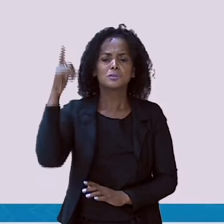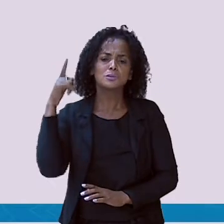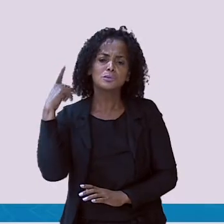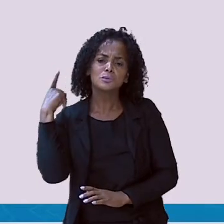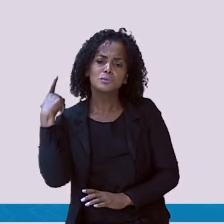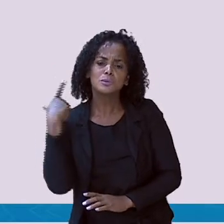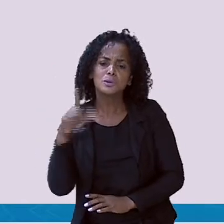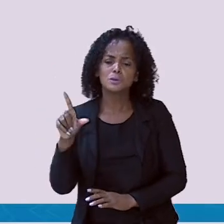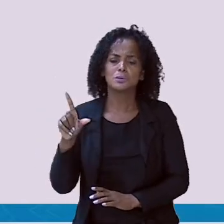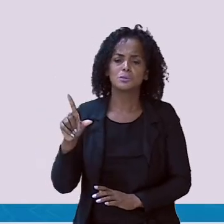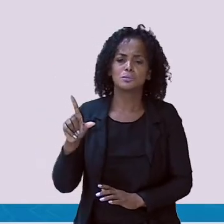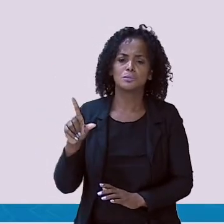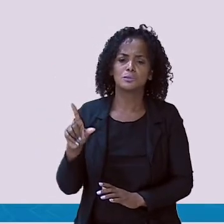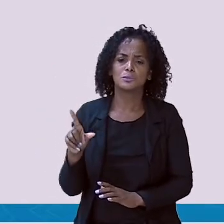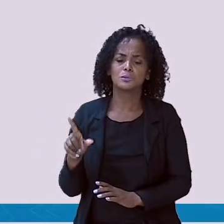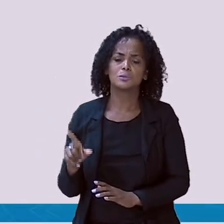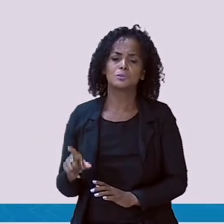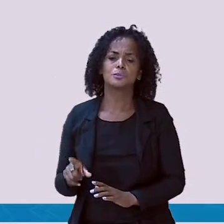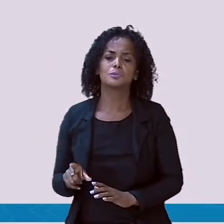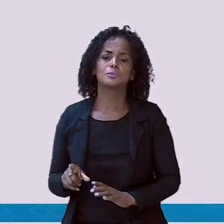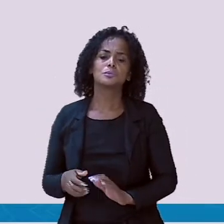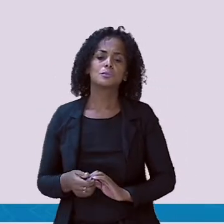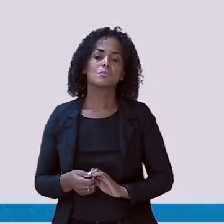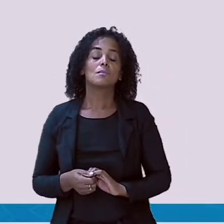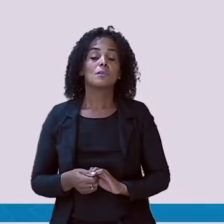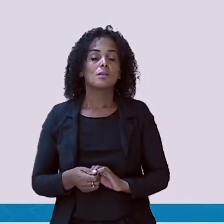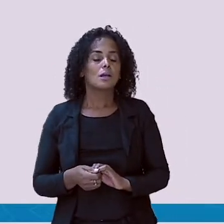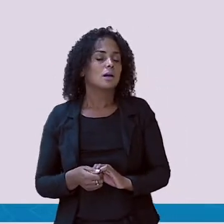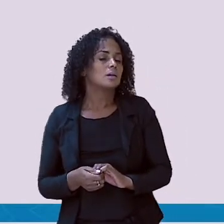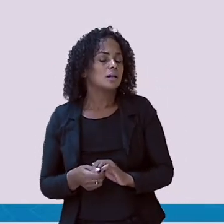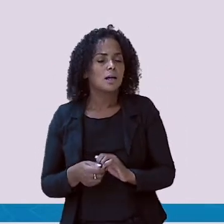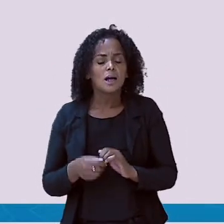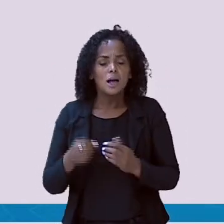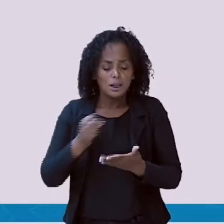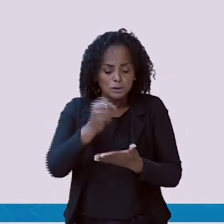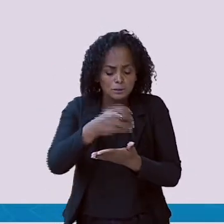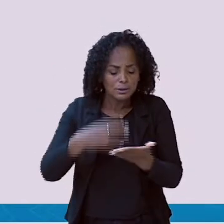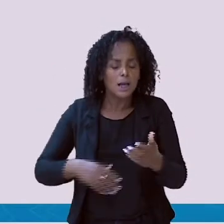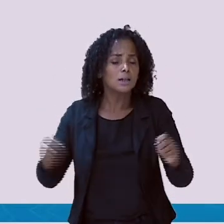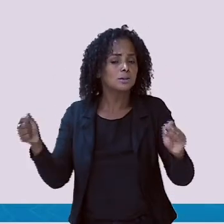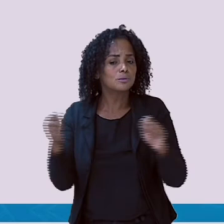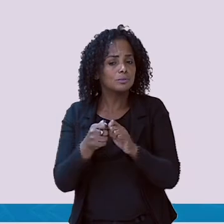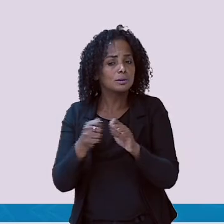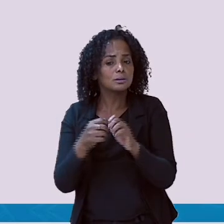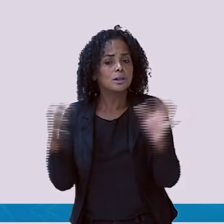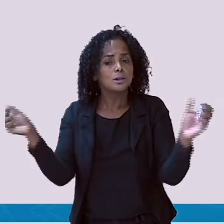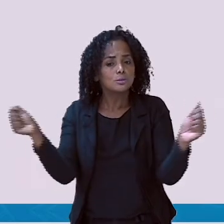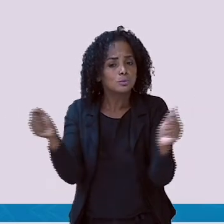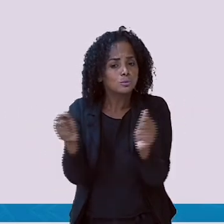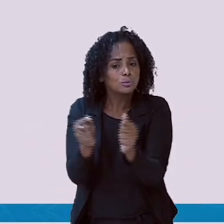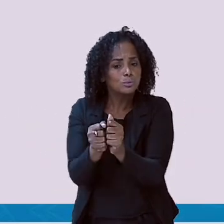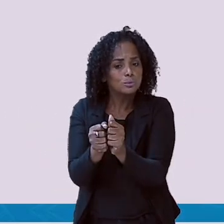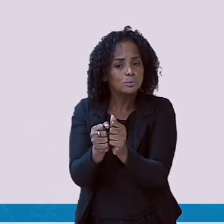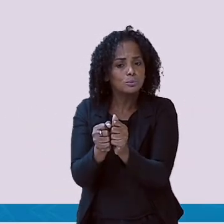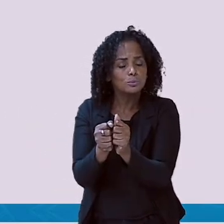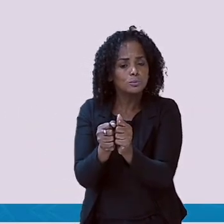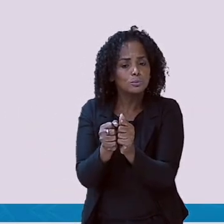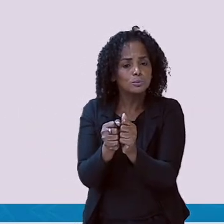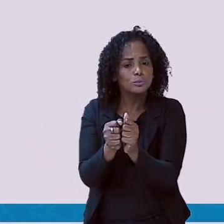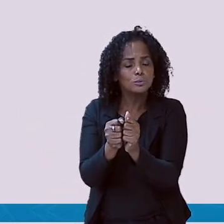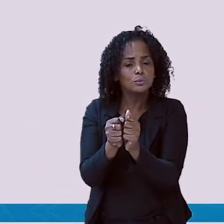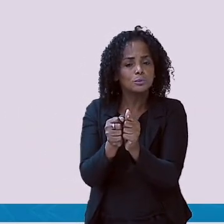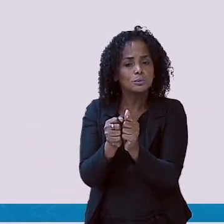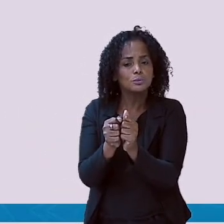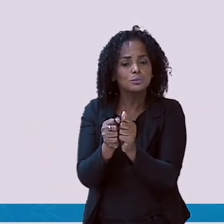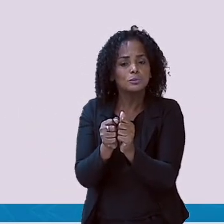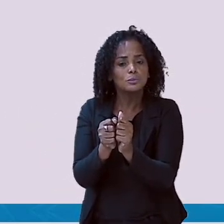Juntos, viram? É muito bom fazer as atividades juntos. E agora nós vamos para mais uma atividade. Agora nós